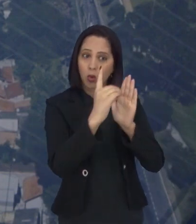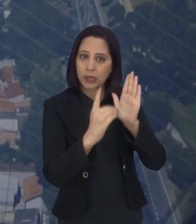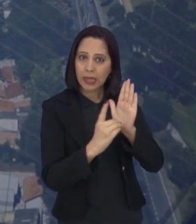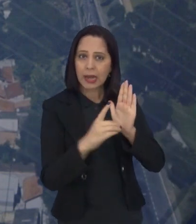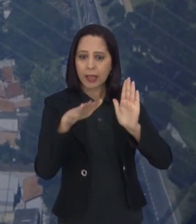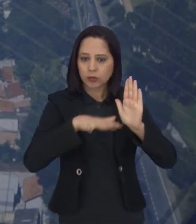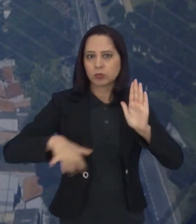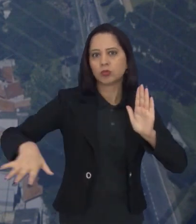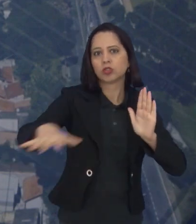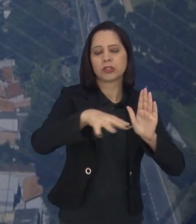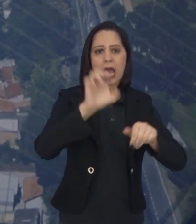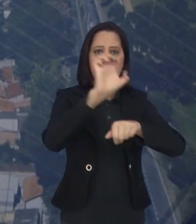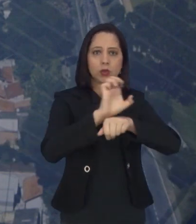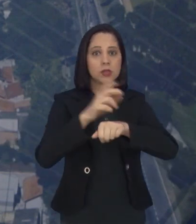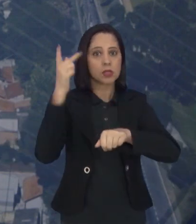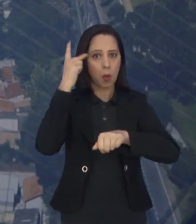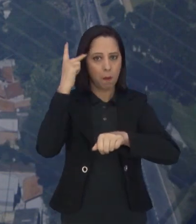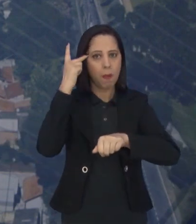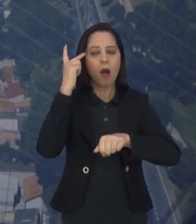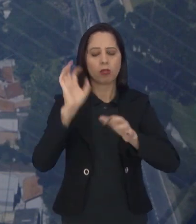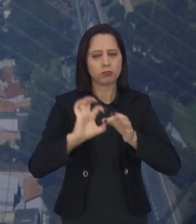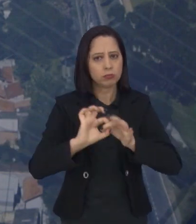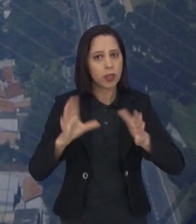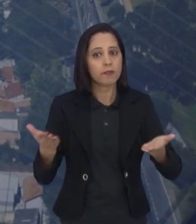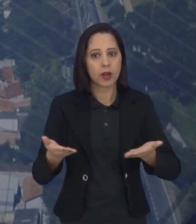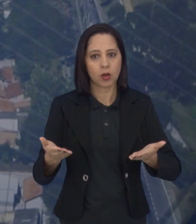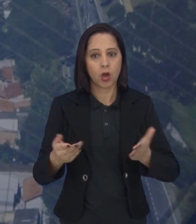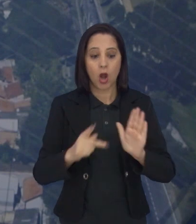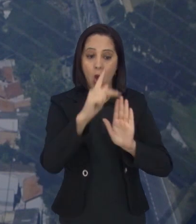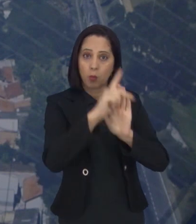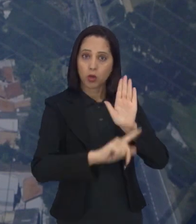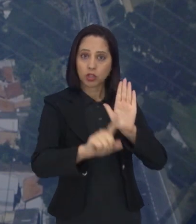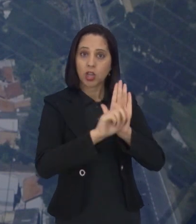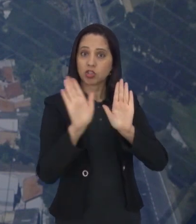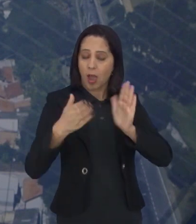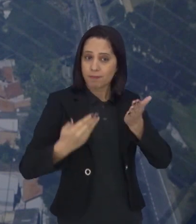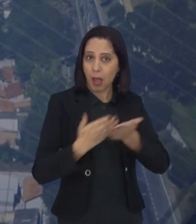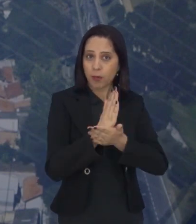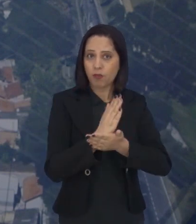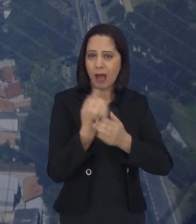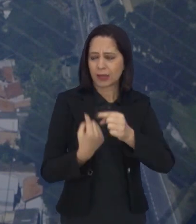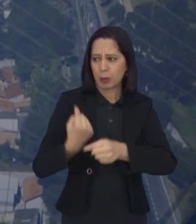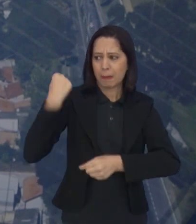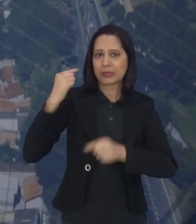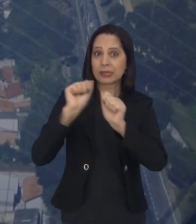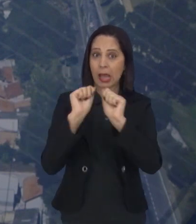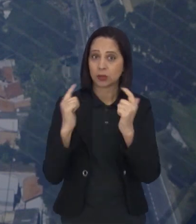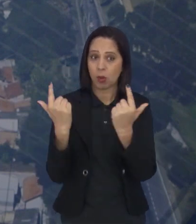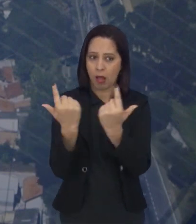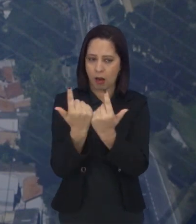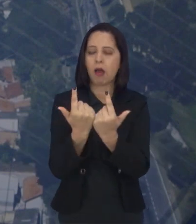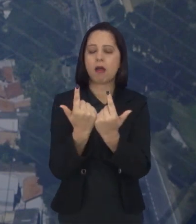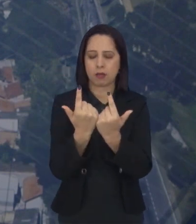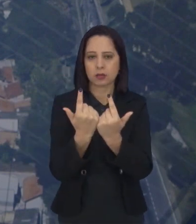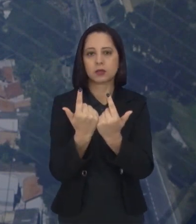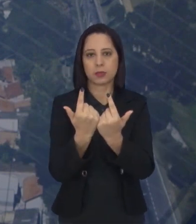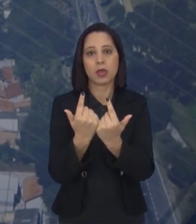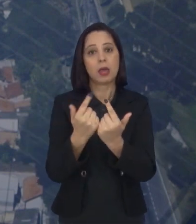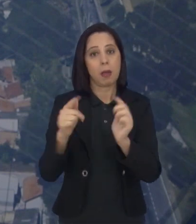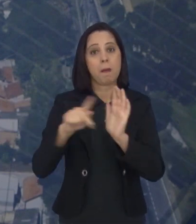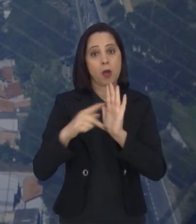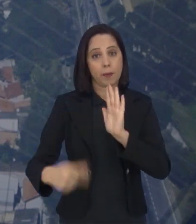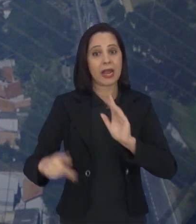todo o estado de São Paulo. Foi um projeto aprovado pela LESP, que é a Assembleia Legislativa de São Paulo,